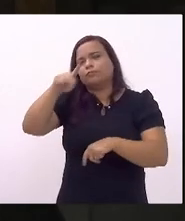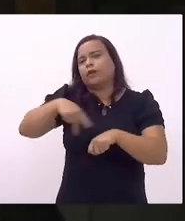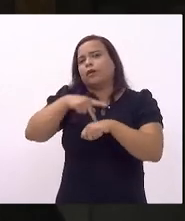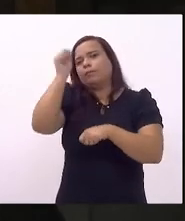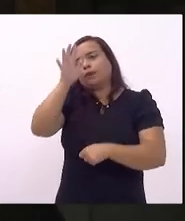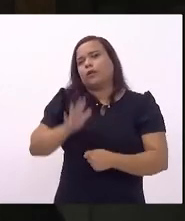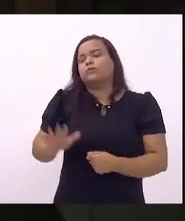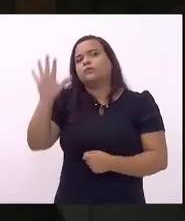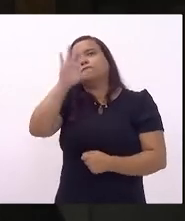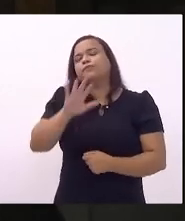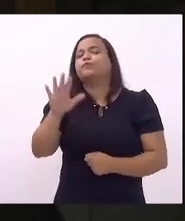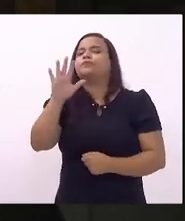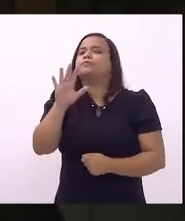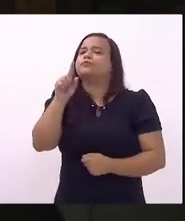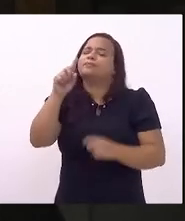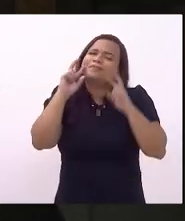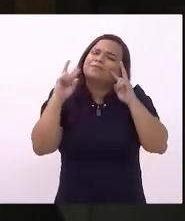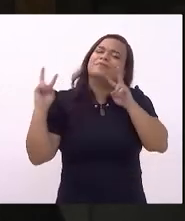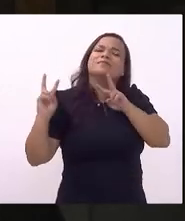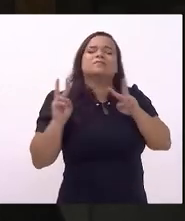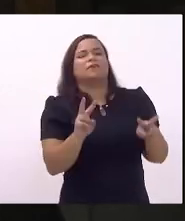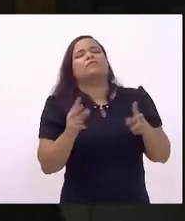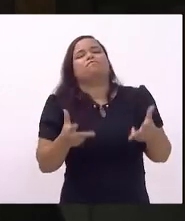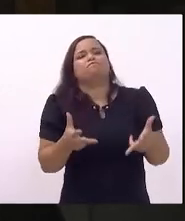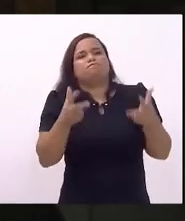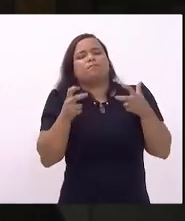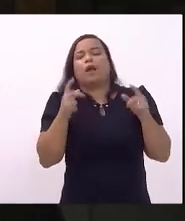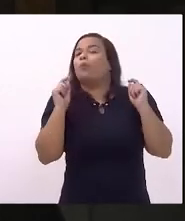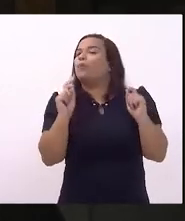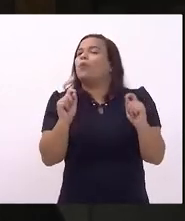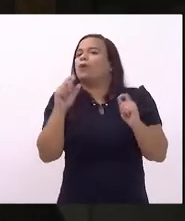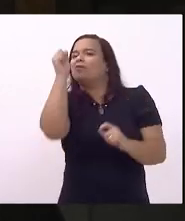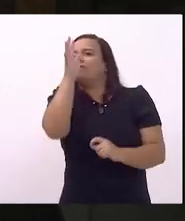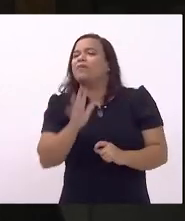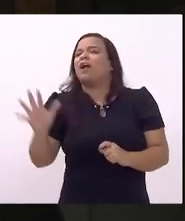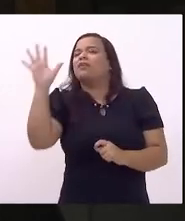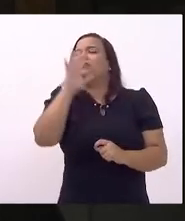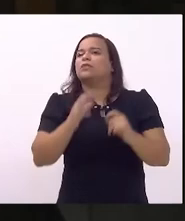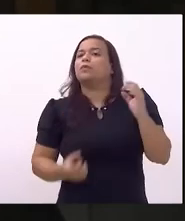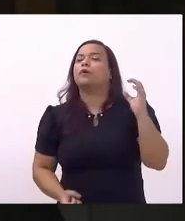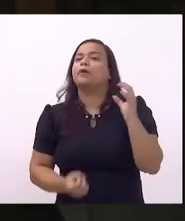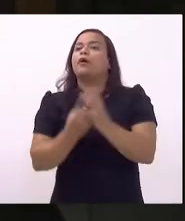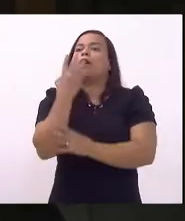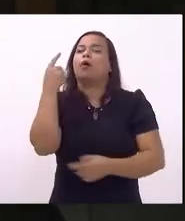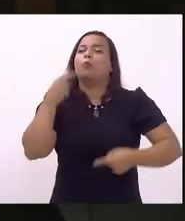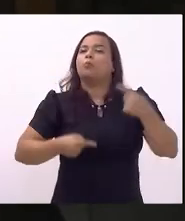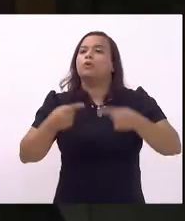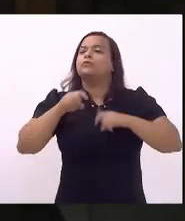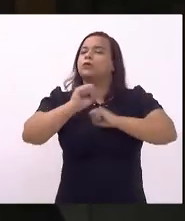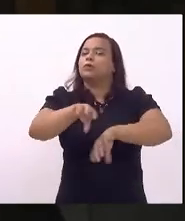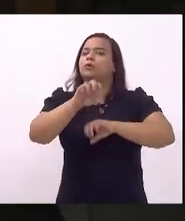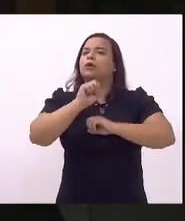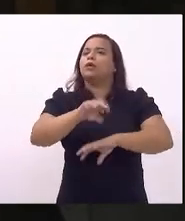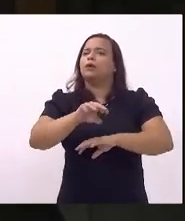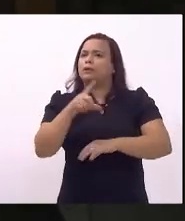nesse cenário o que a gente viu o Brasil produzir em termos de políticas educacionais